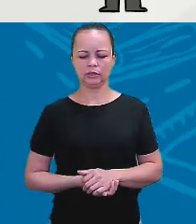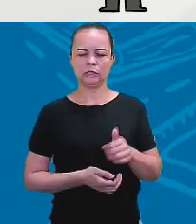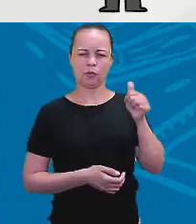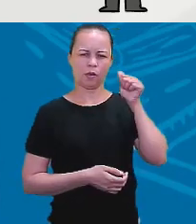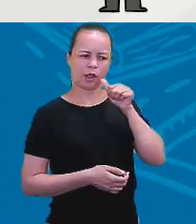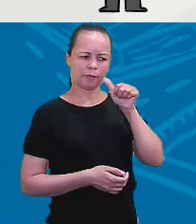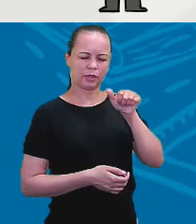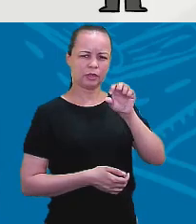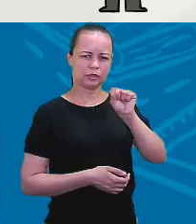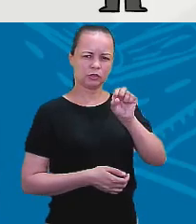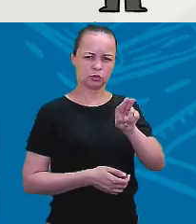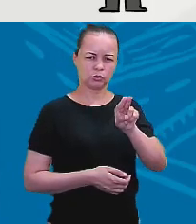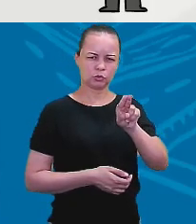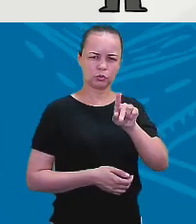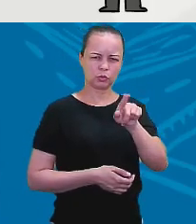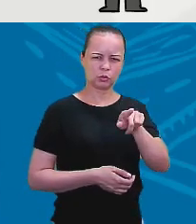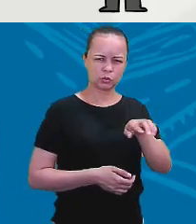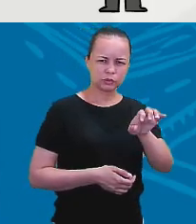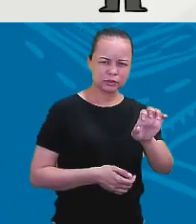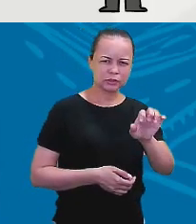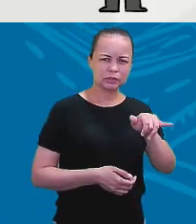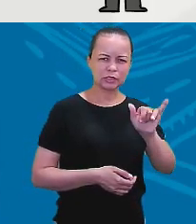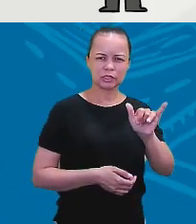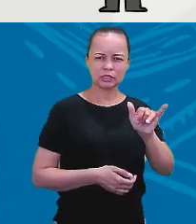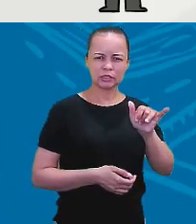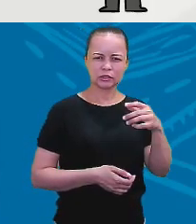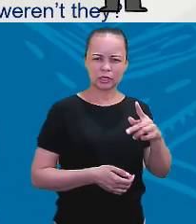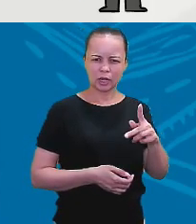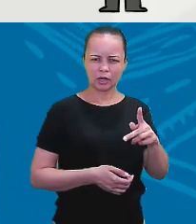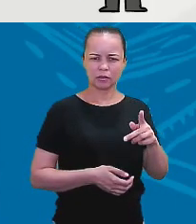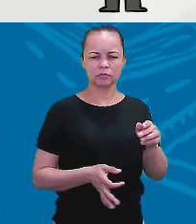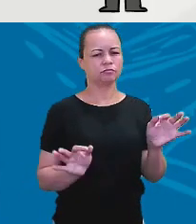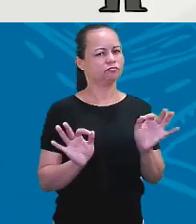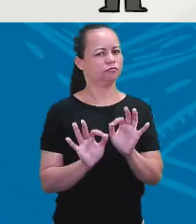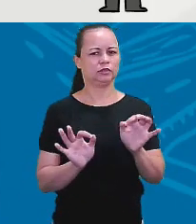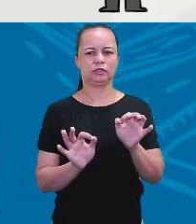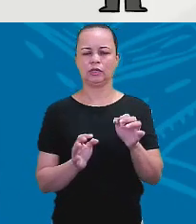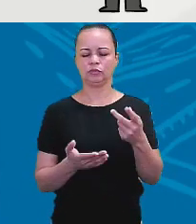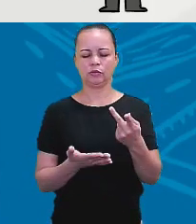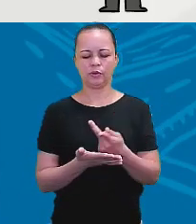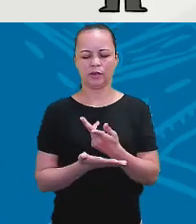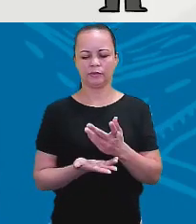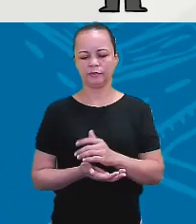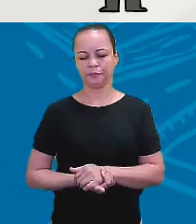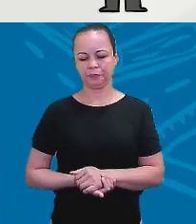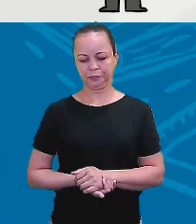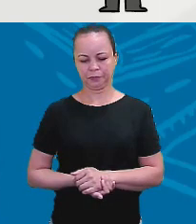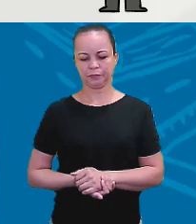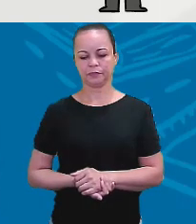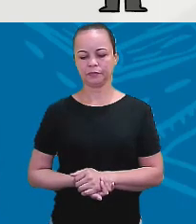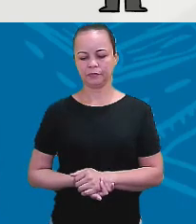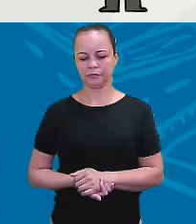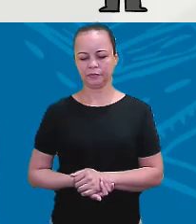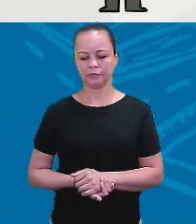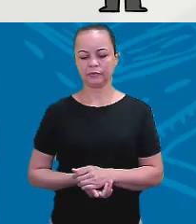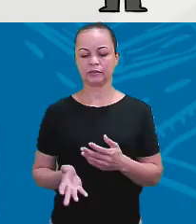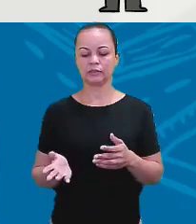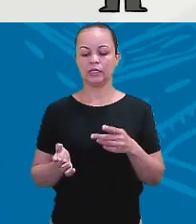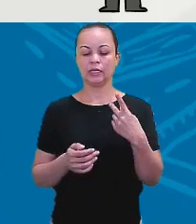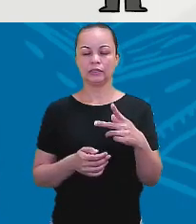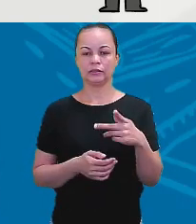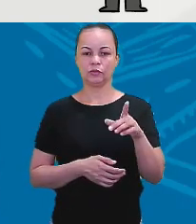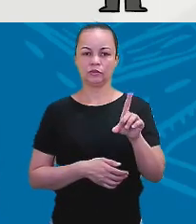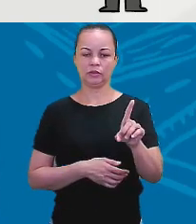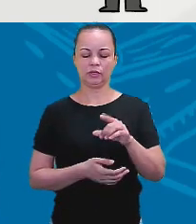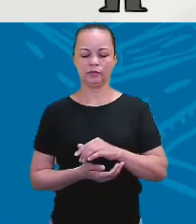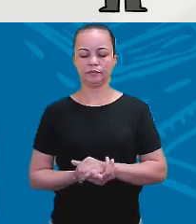outro nome. Question tag? Não admite nome. Então, they warrant, they warrant at